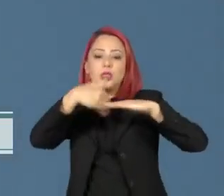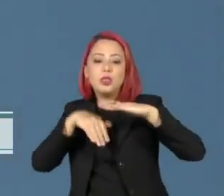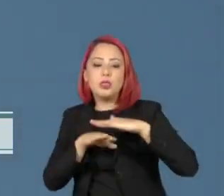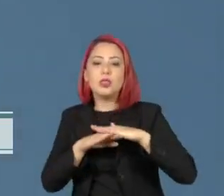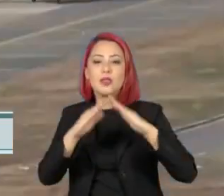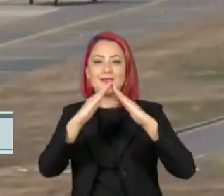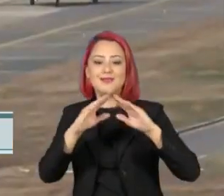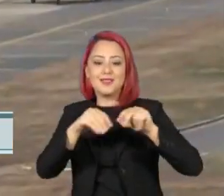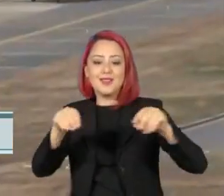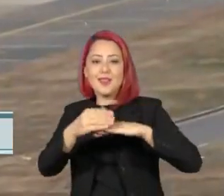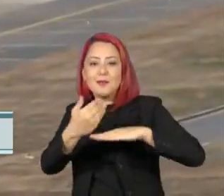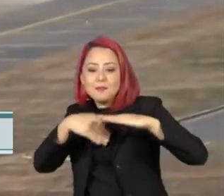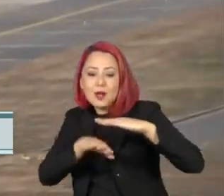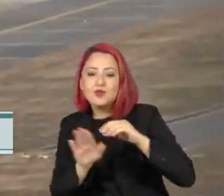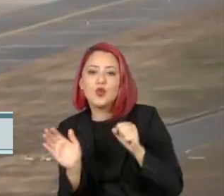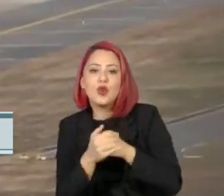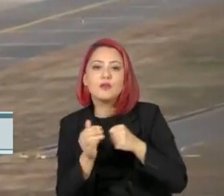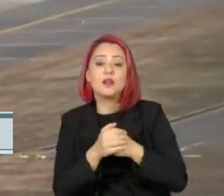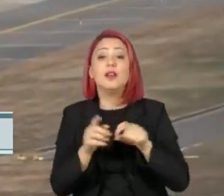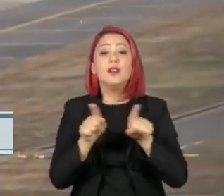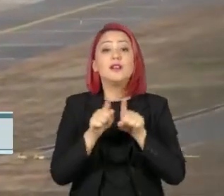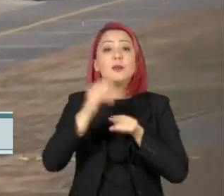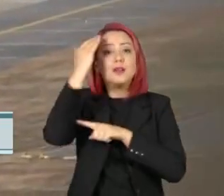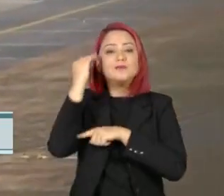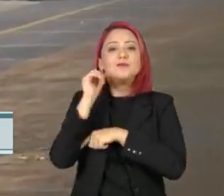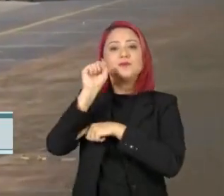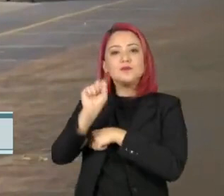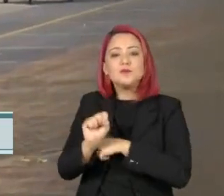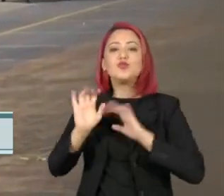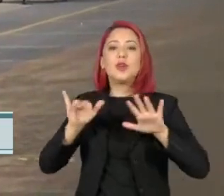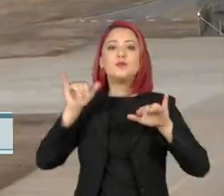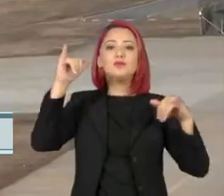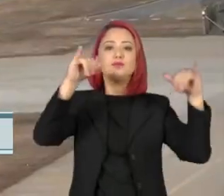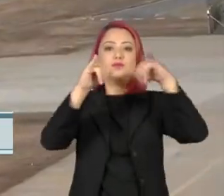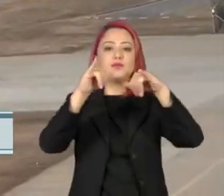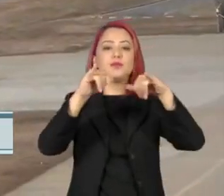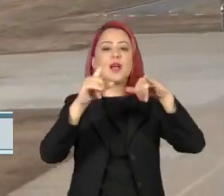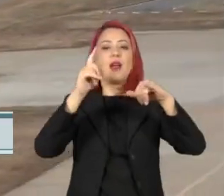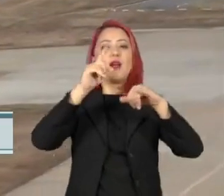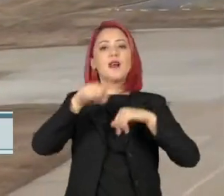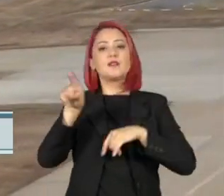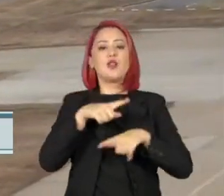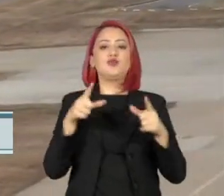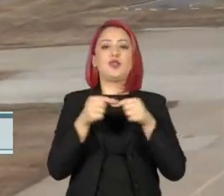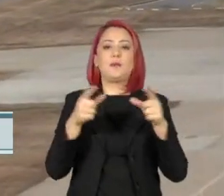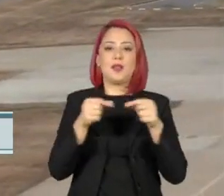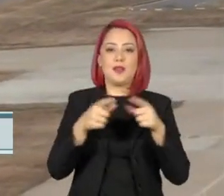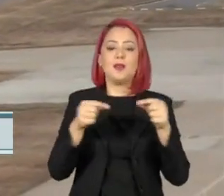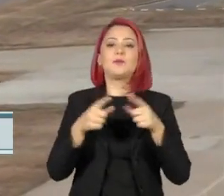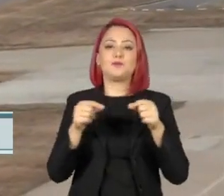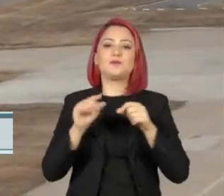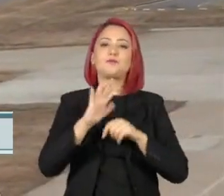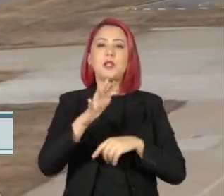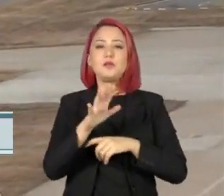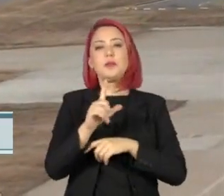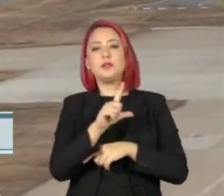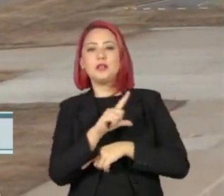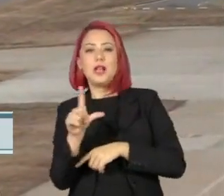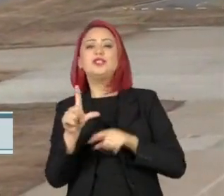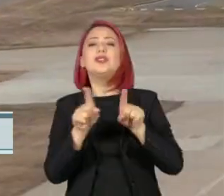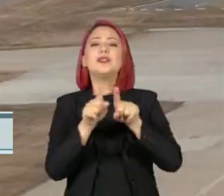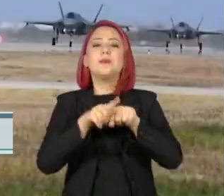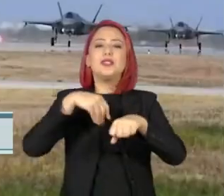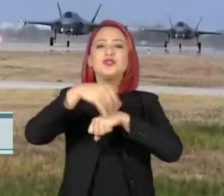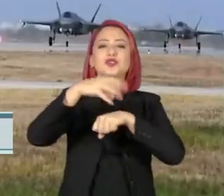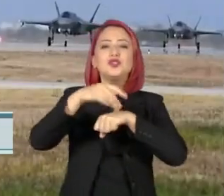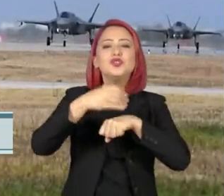autoridades sul-coreanas também cancelaram as rotas aéreas sobre o mar do Japão, a leste da península e recomendaram que